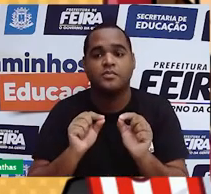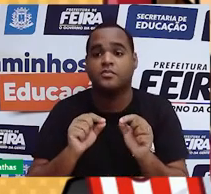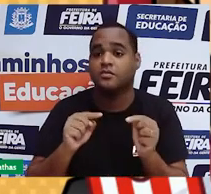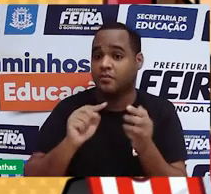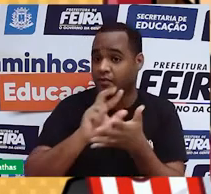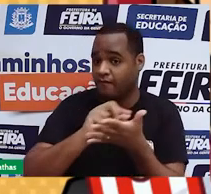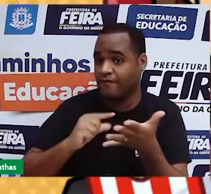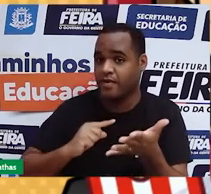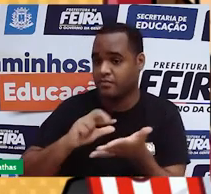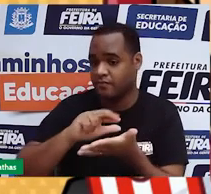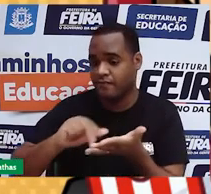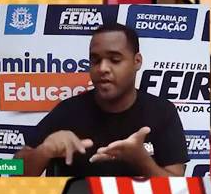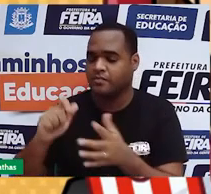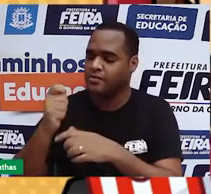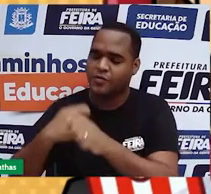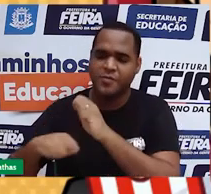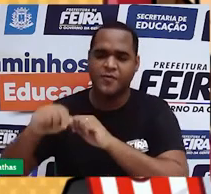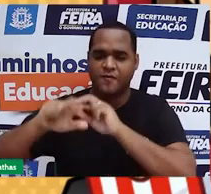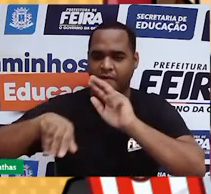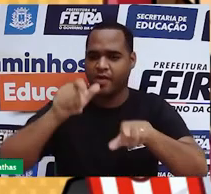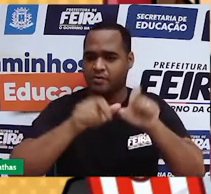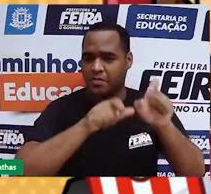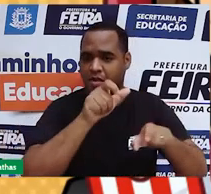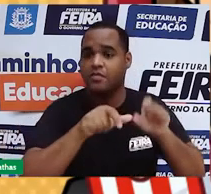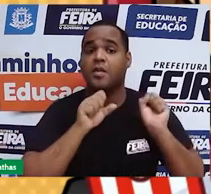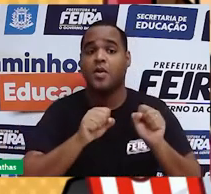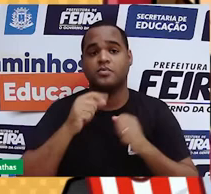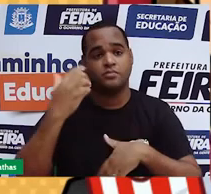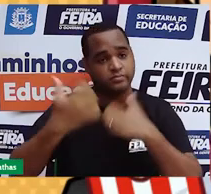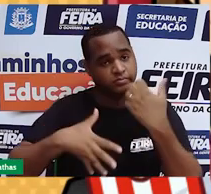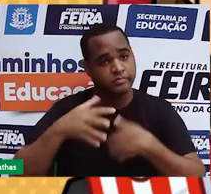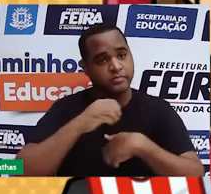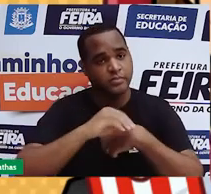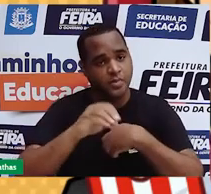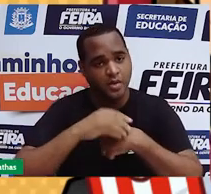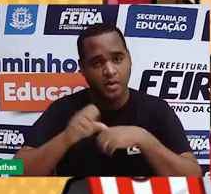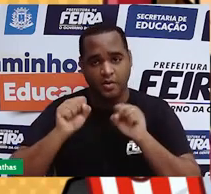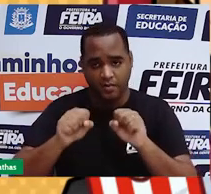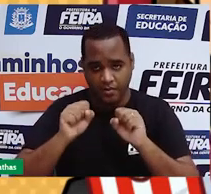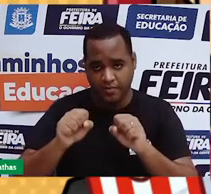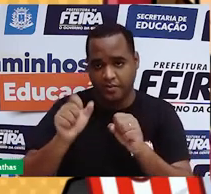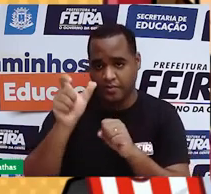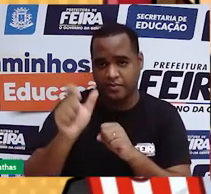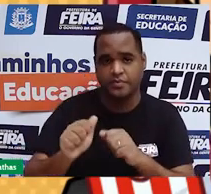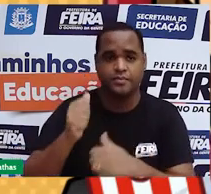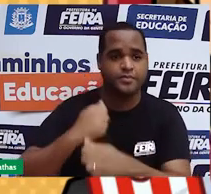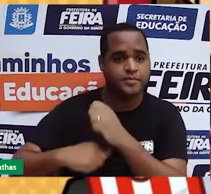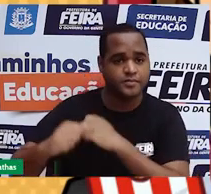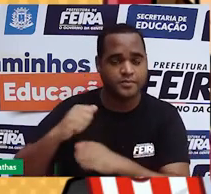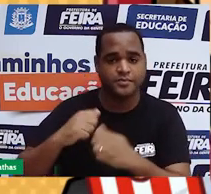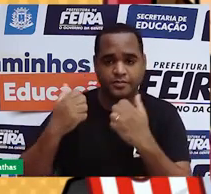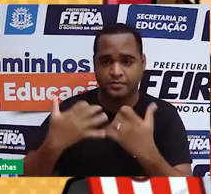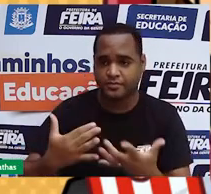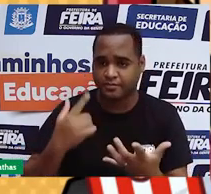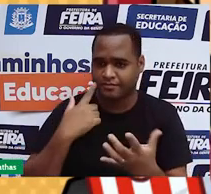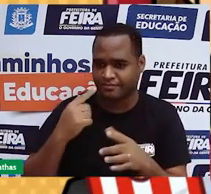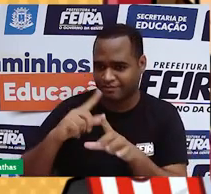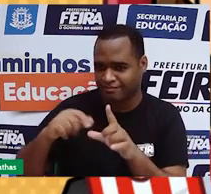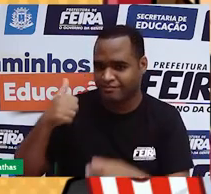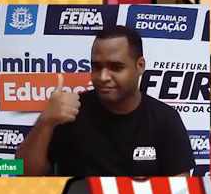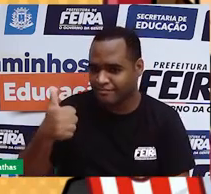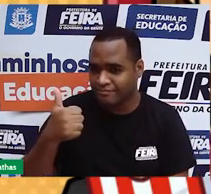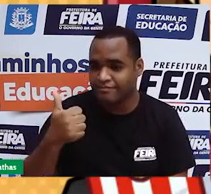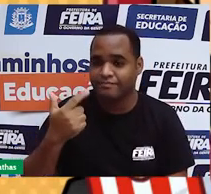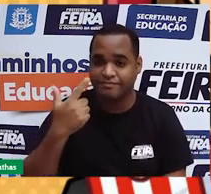isso, surgiram diversos modelos atômicos. Teorias que tentavam explicar como um átomo poderia ser. Então já vai deixando aquele like maroto,